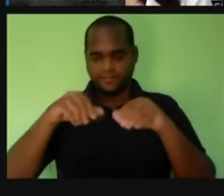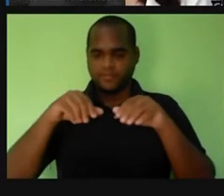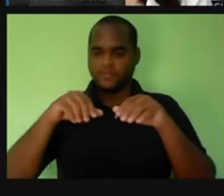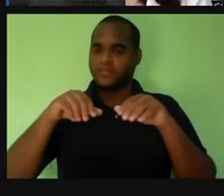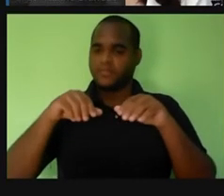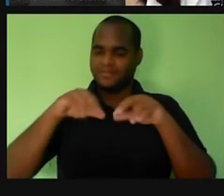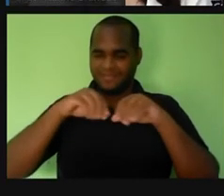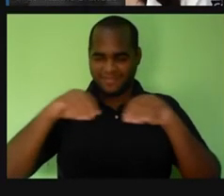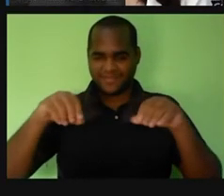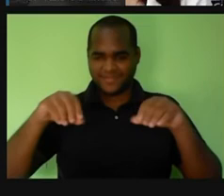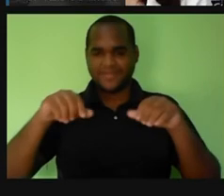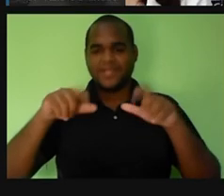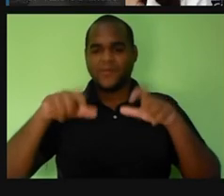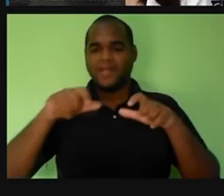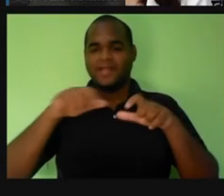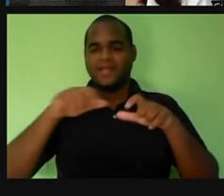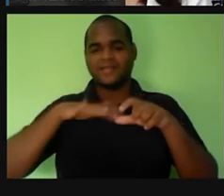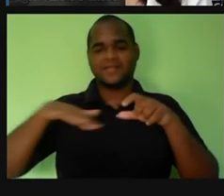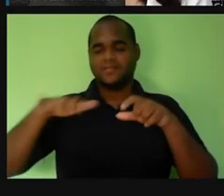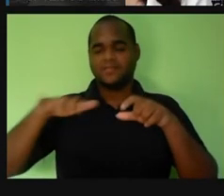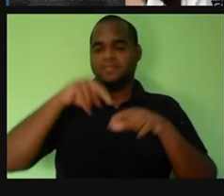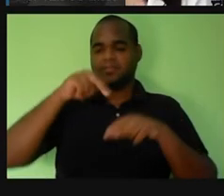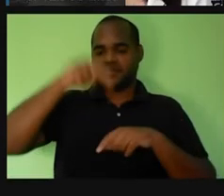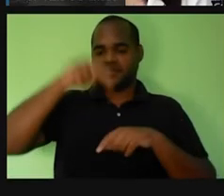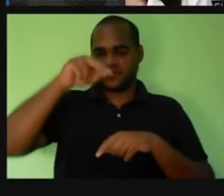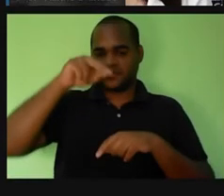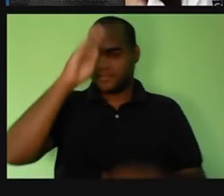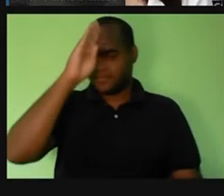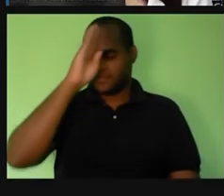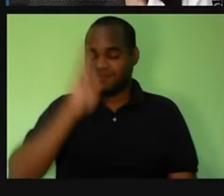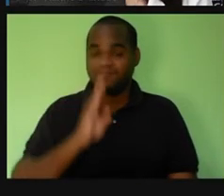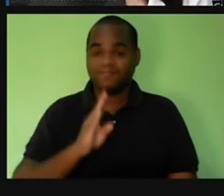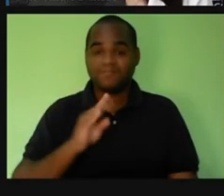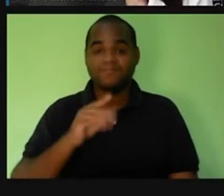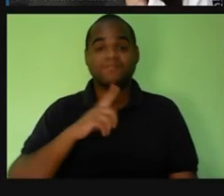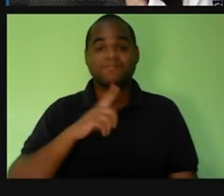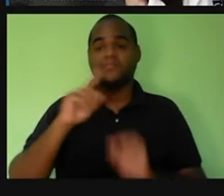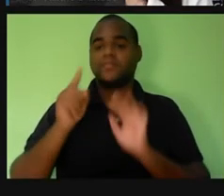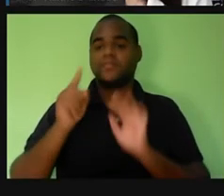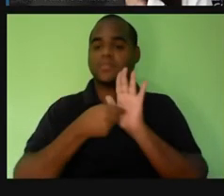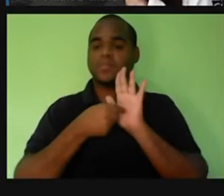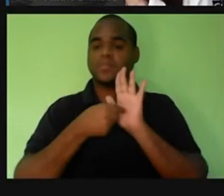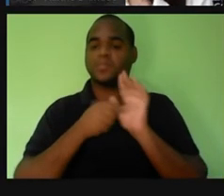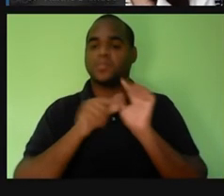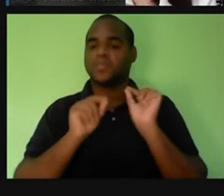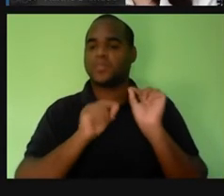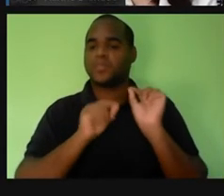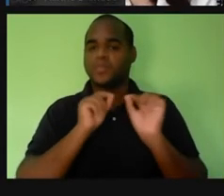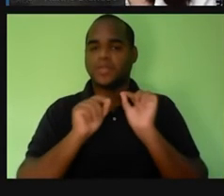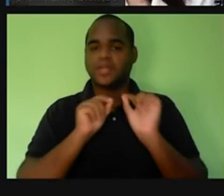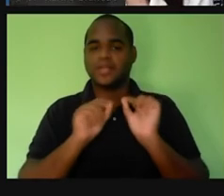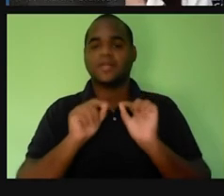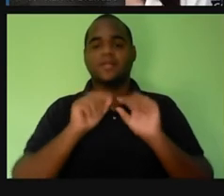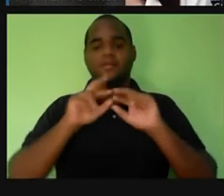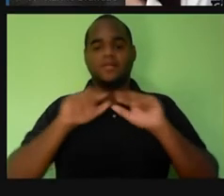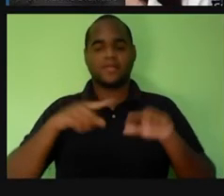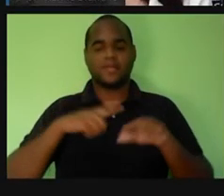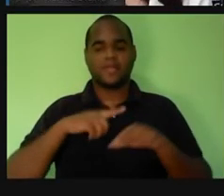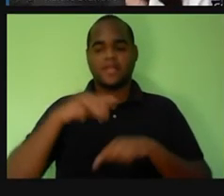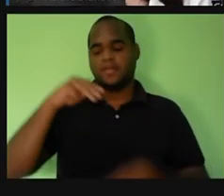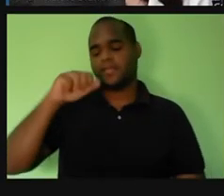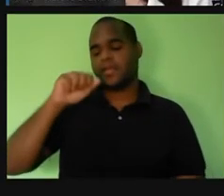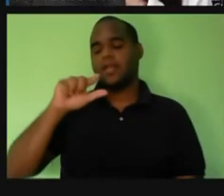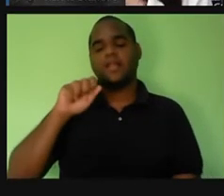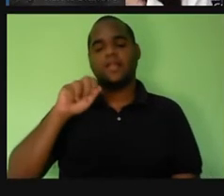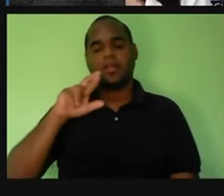construída na região norte do Brasil, né? Com o objetivo de combater a malária. É uma outra doença